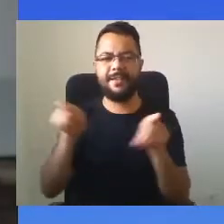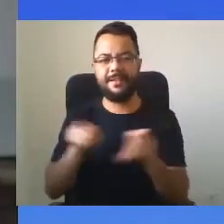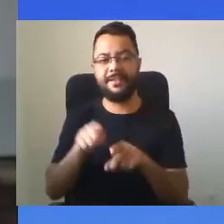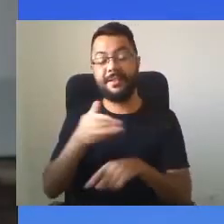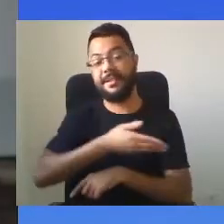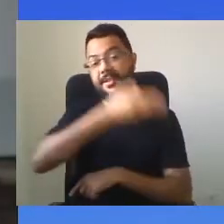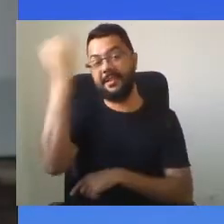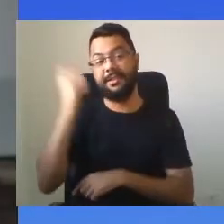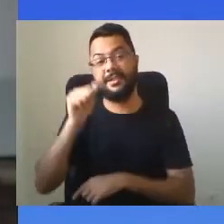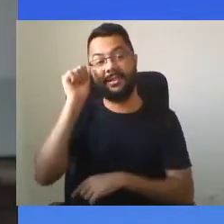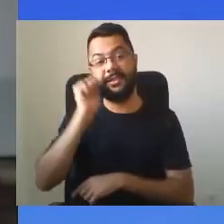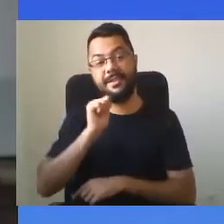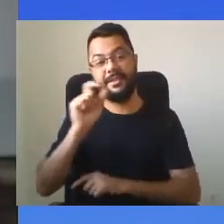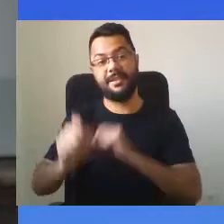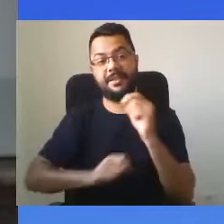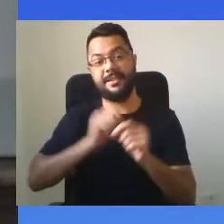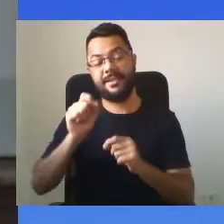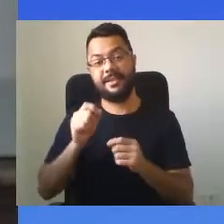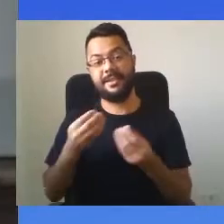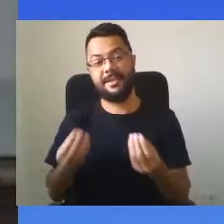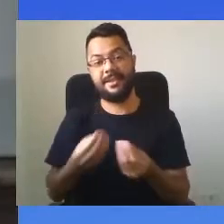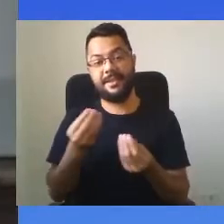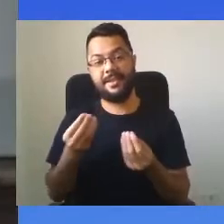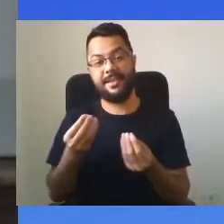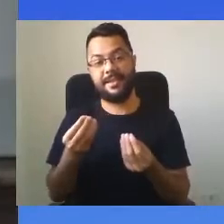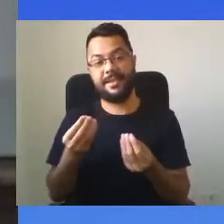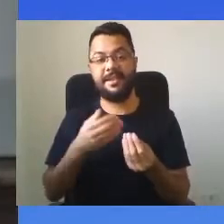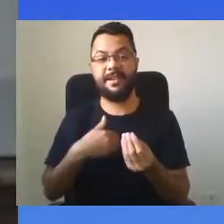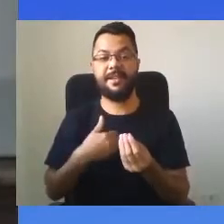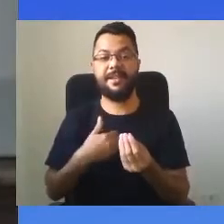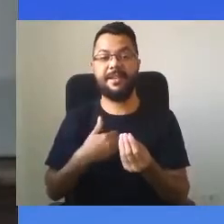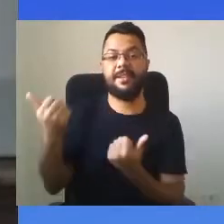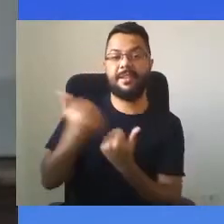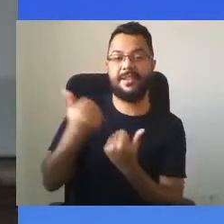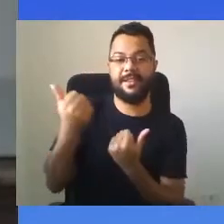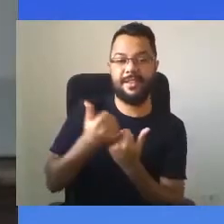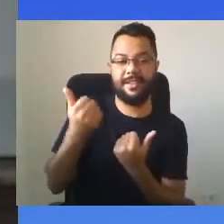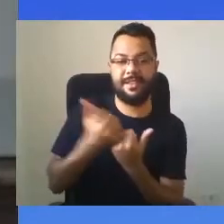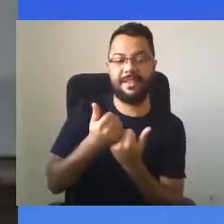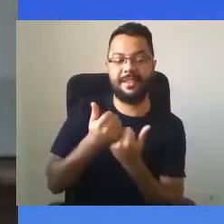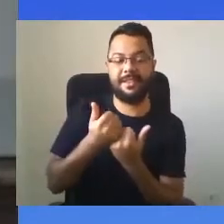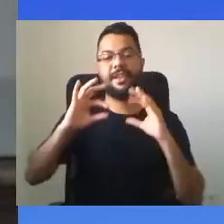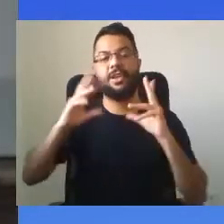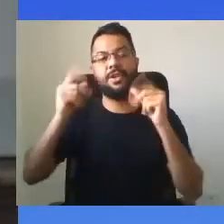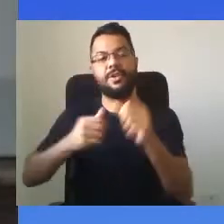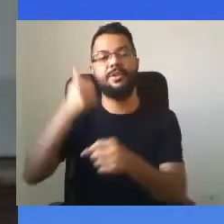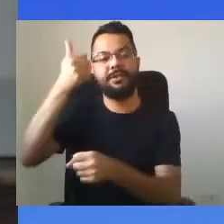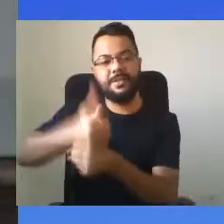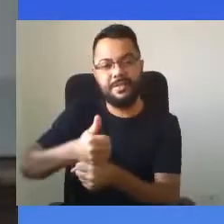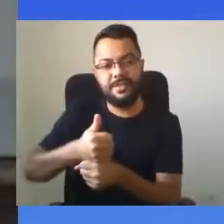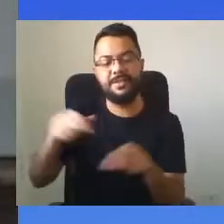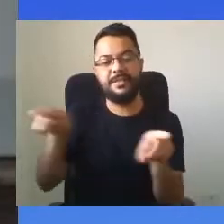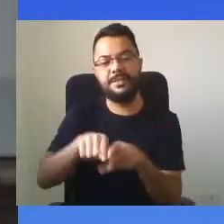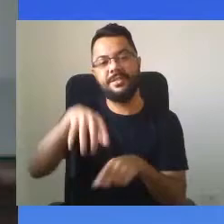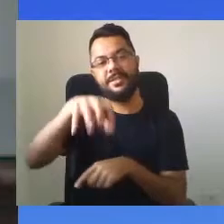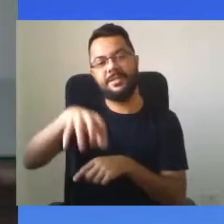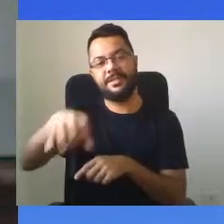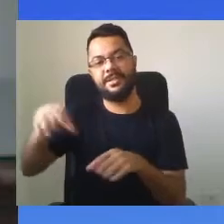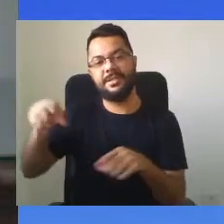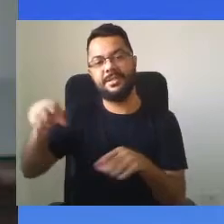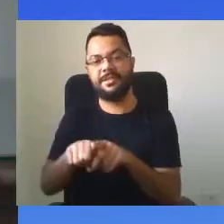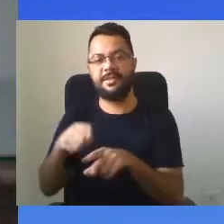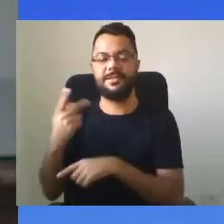cumprimentar os meus projetores, a todos os diretores do setor, ao meu procurador